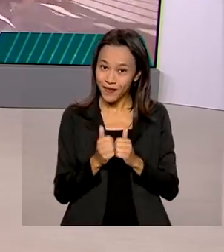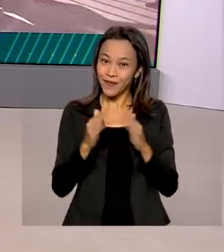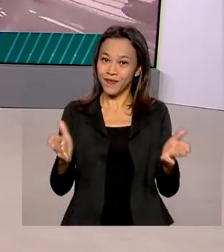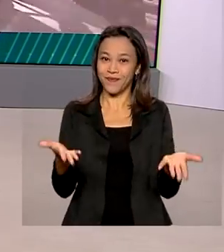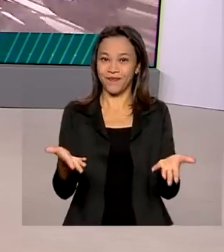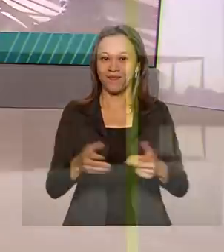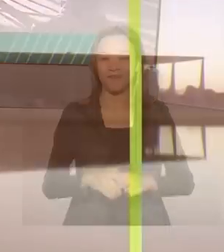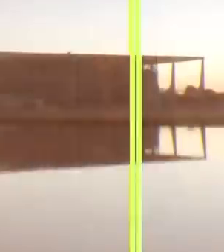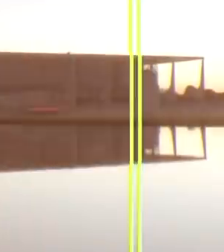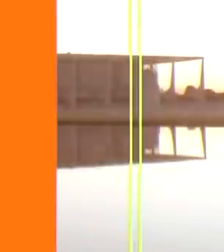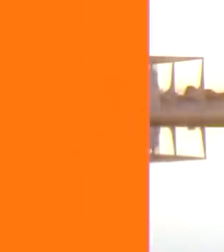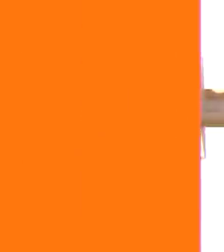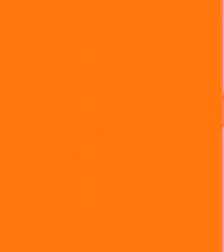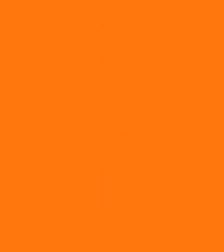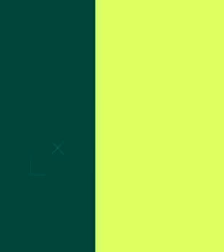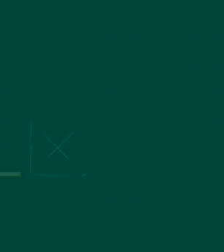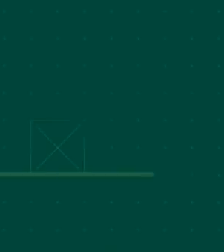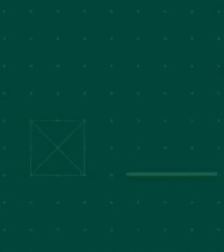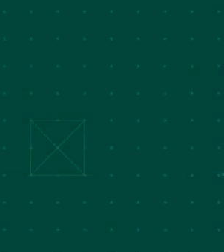no ar.